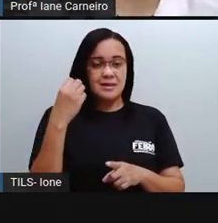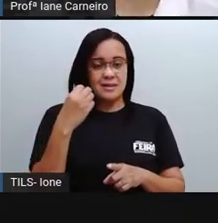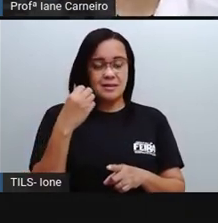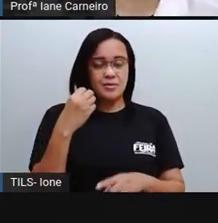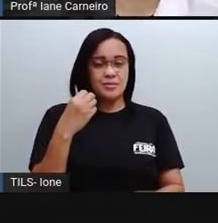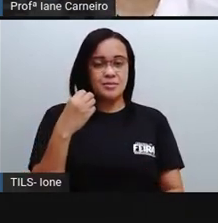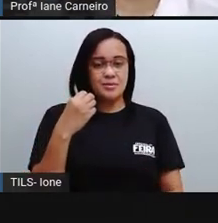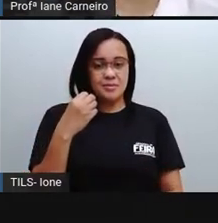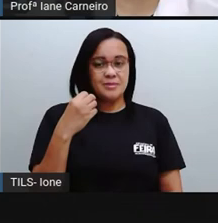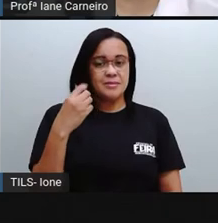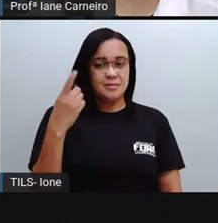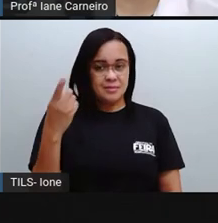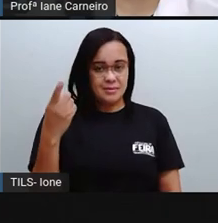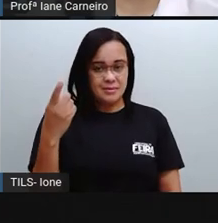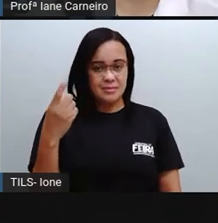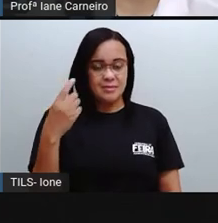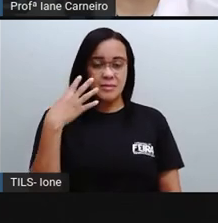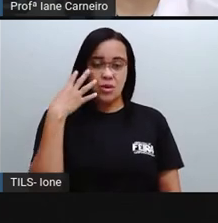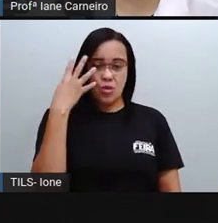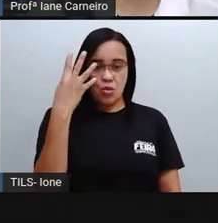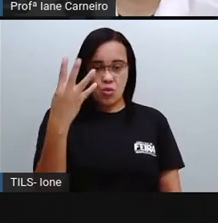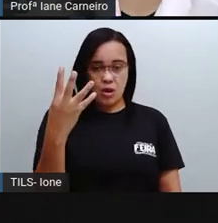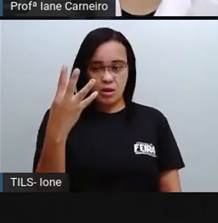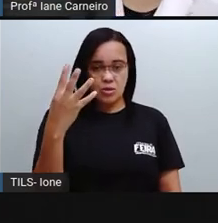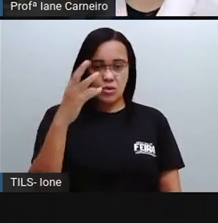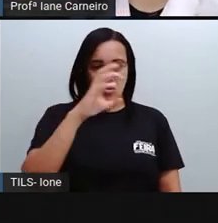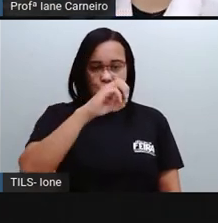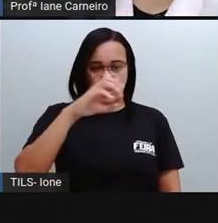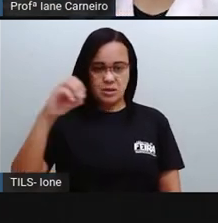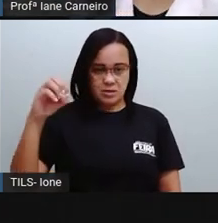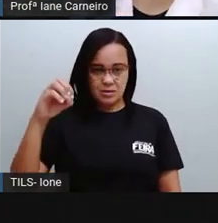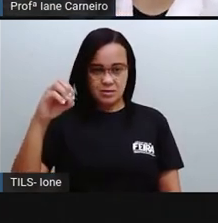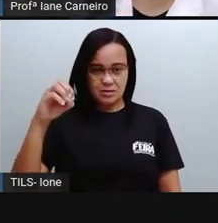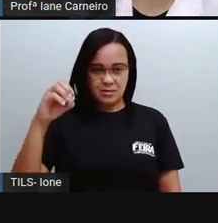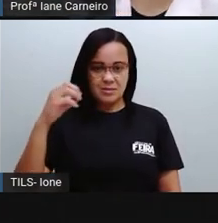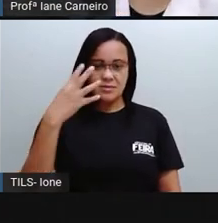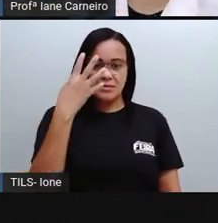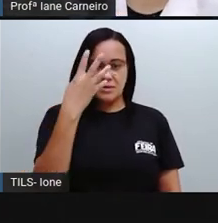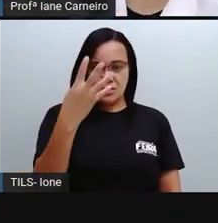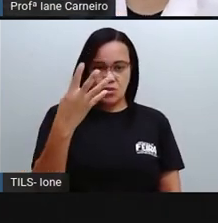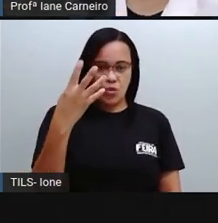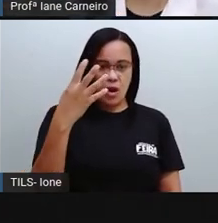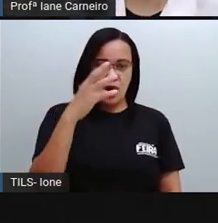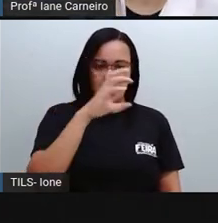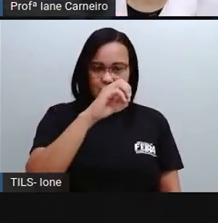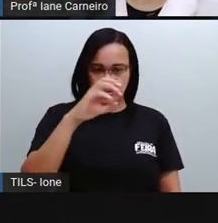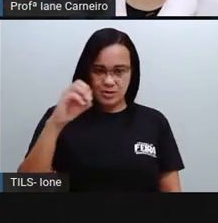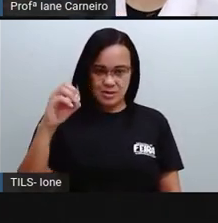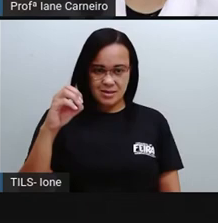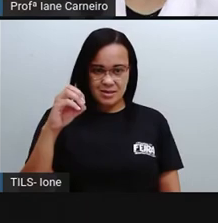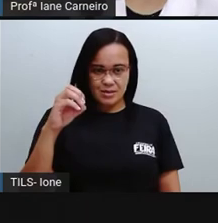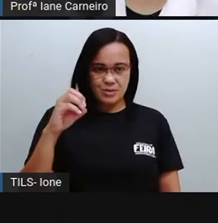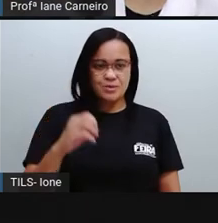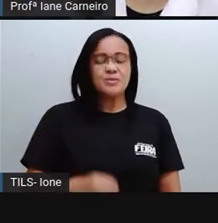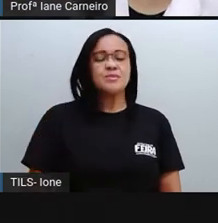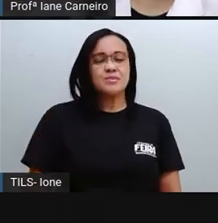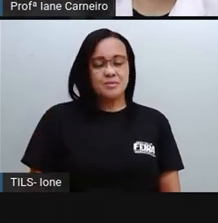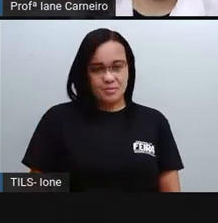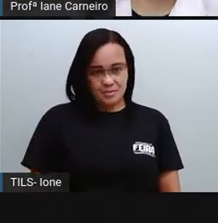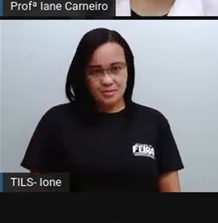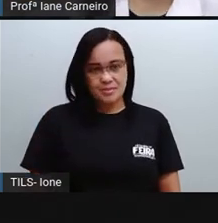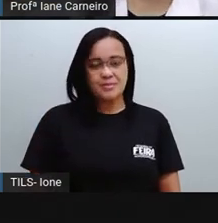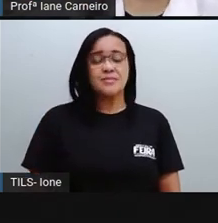Uma, duas, três, quatro. Vou ter quatro centenas, que é igual a